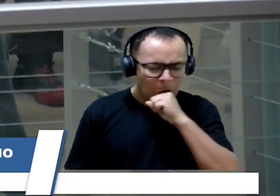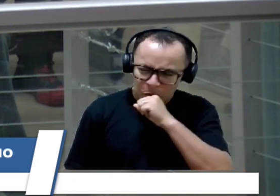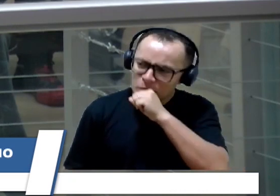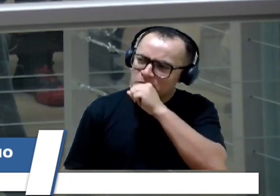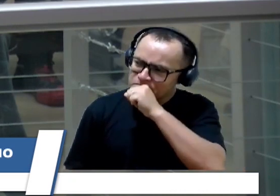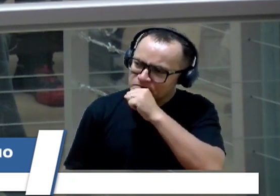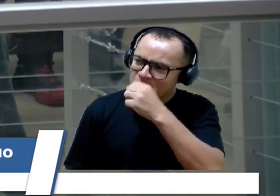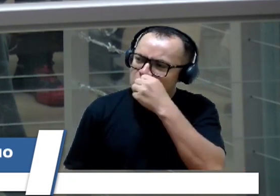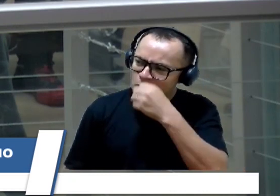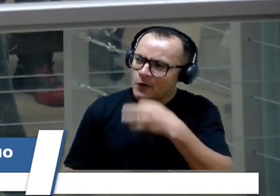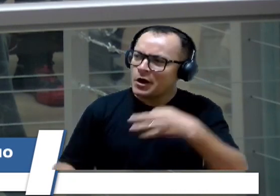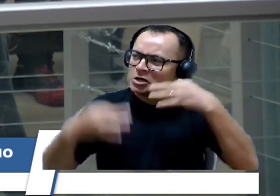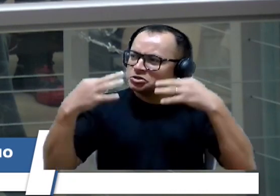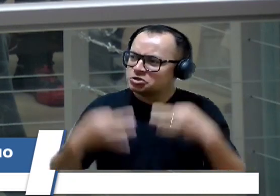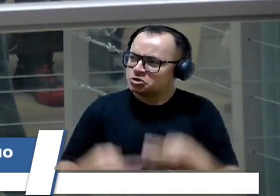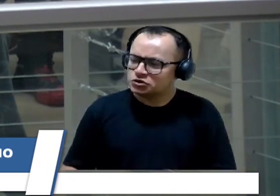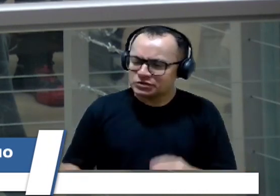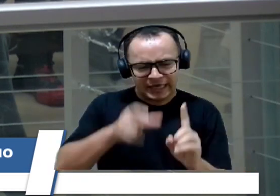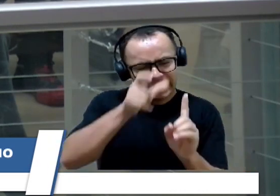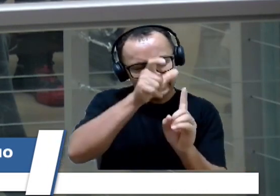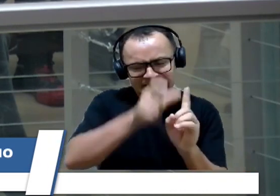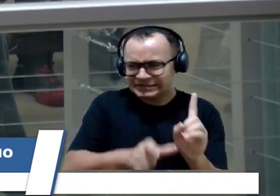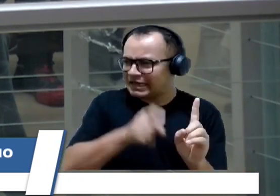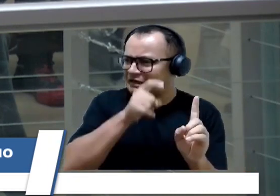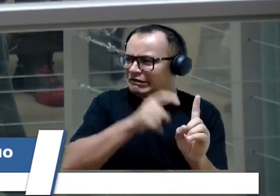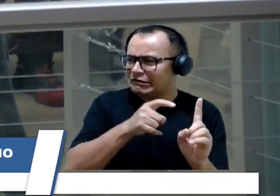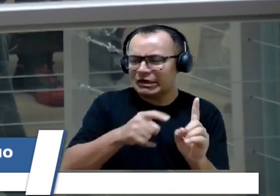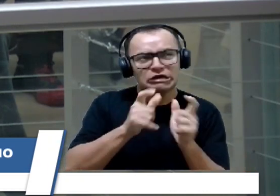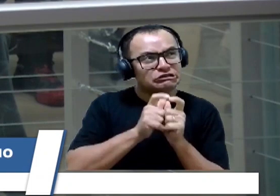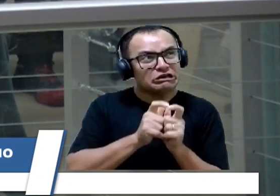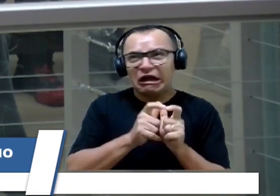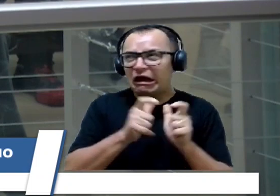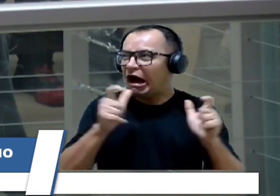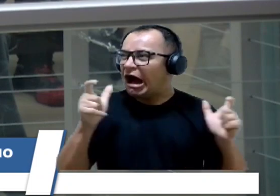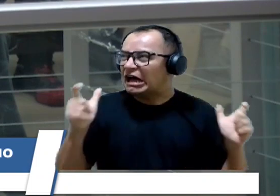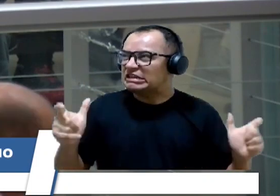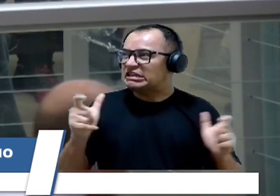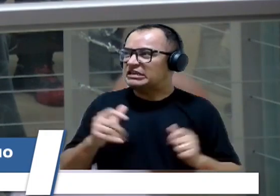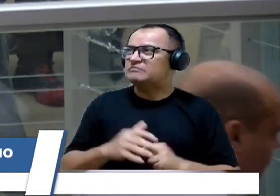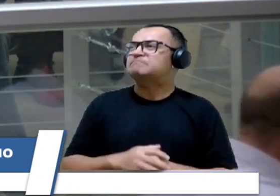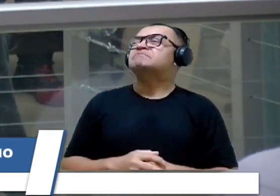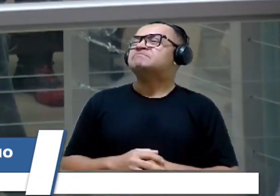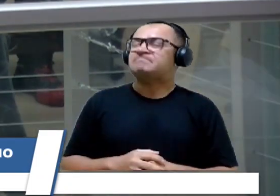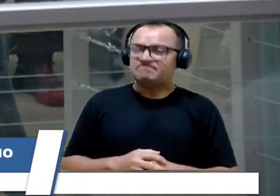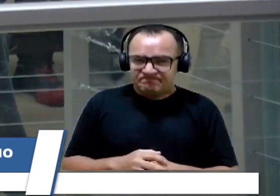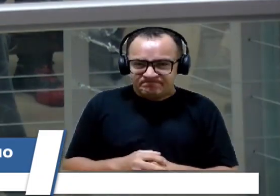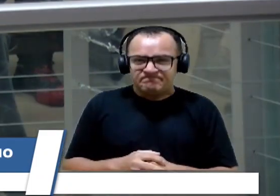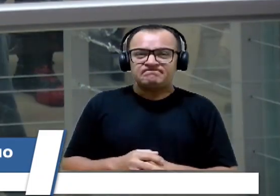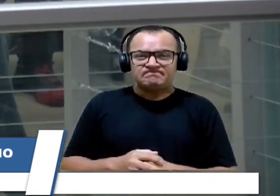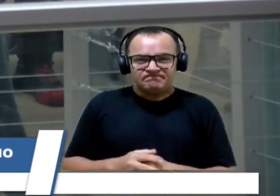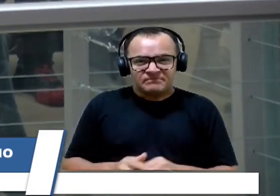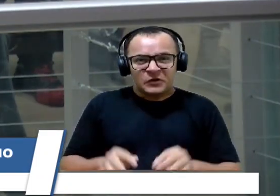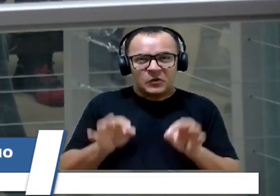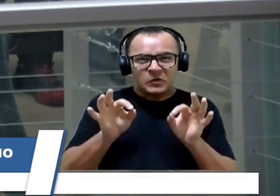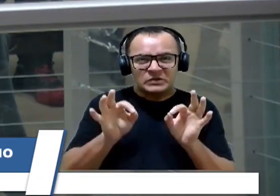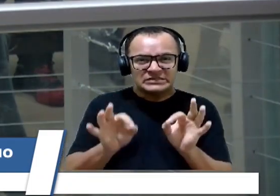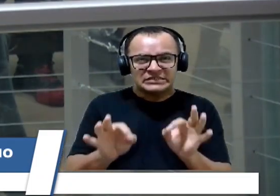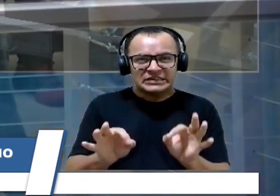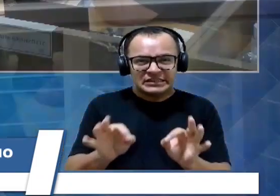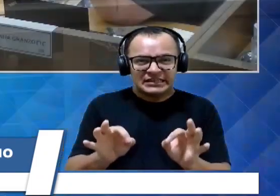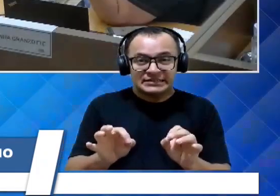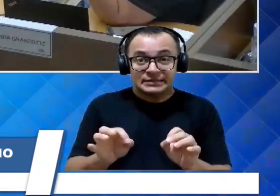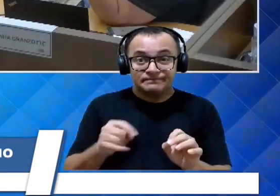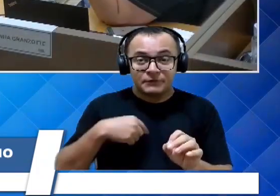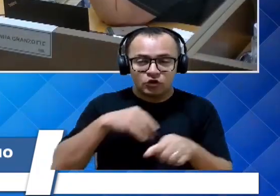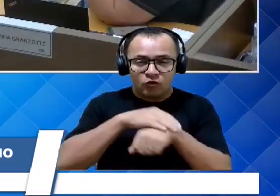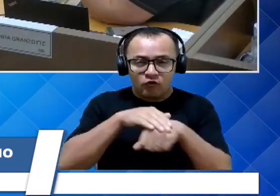disse o Cacá, gigante pela própria natureza mesmo. Com certeza, assim como eu estou falando pro senhor,